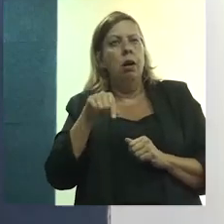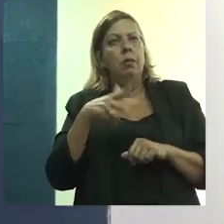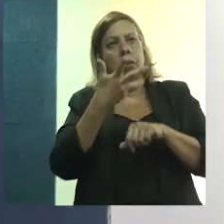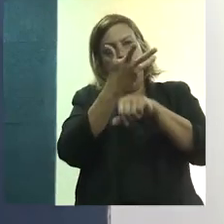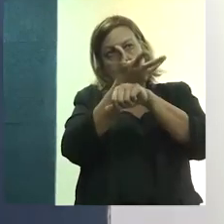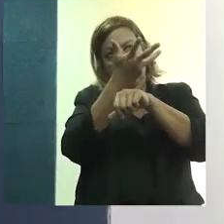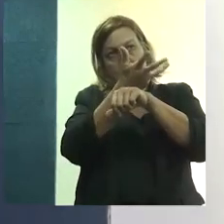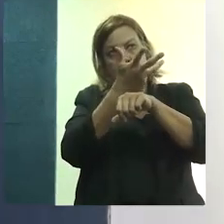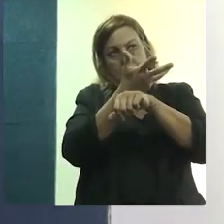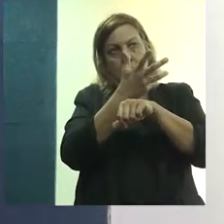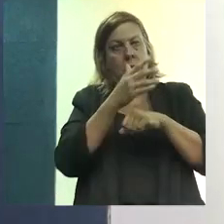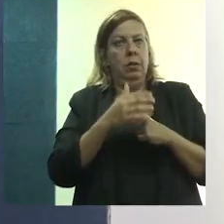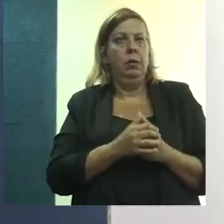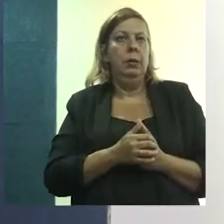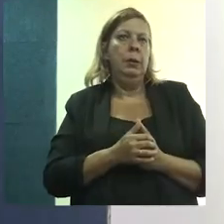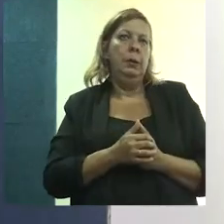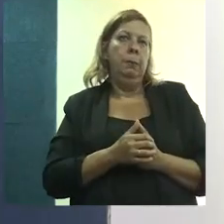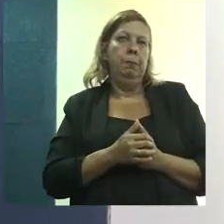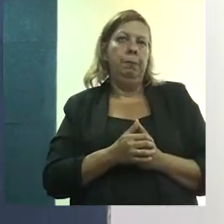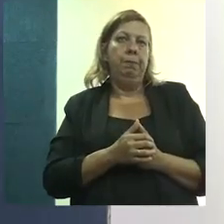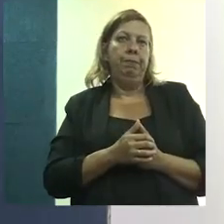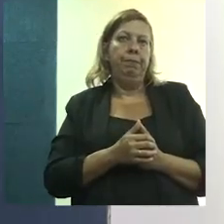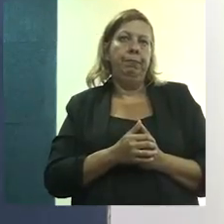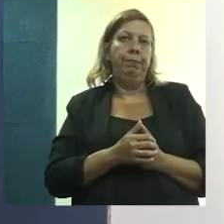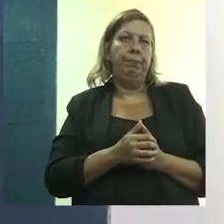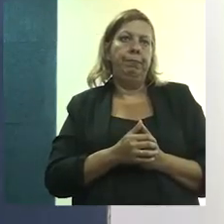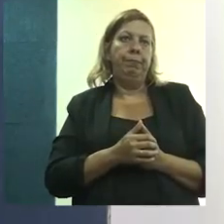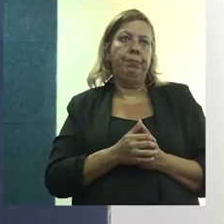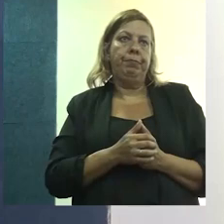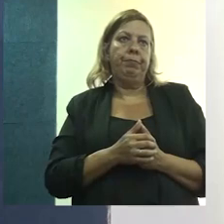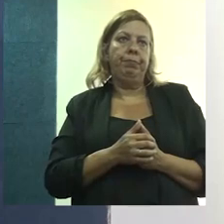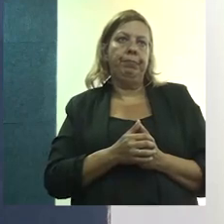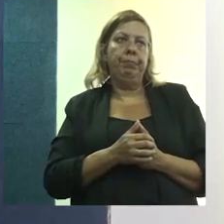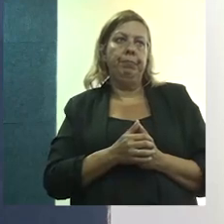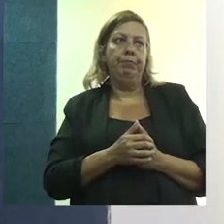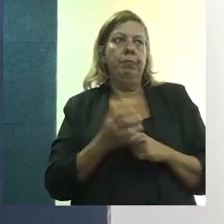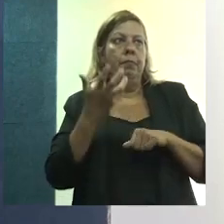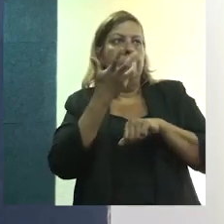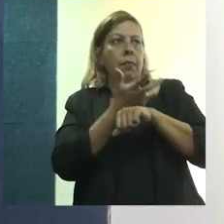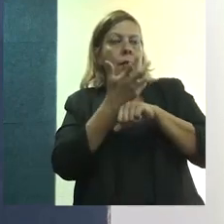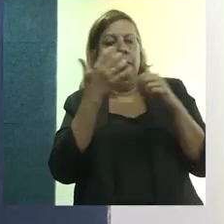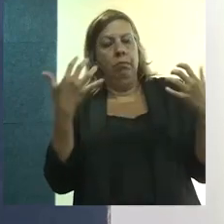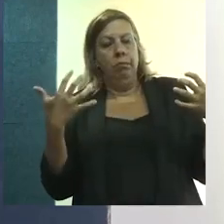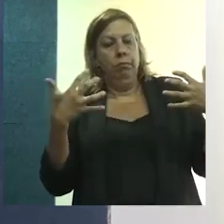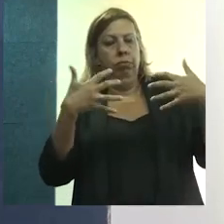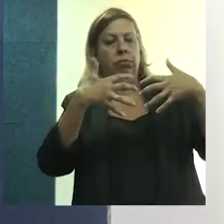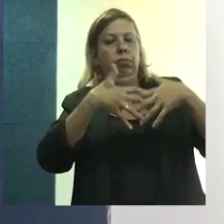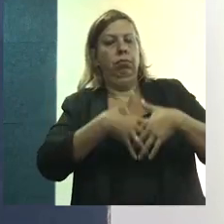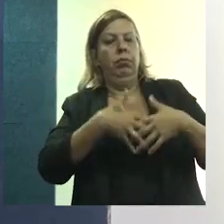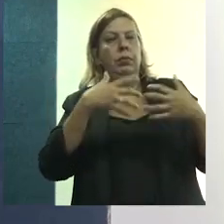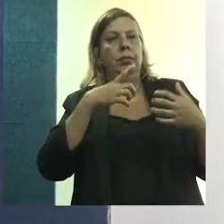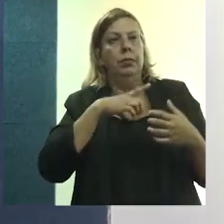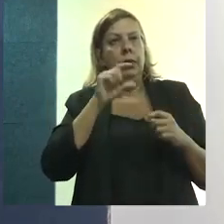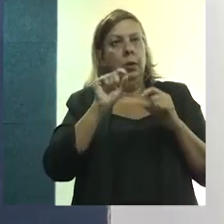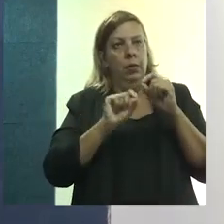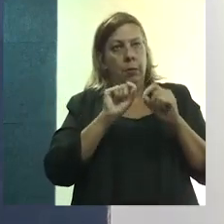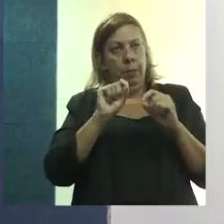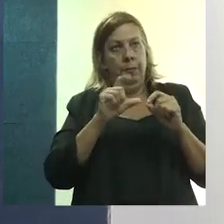uma disciplina interdisciplinar e ela é